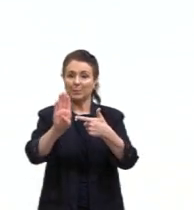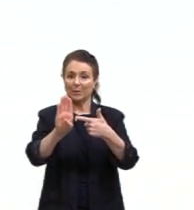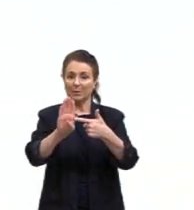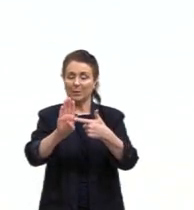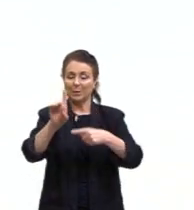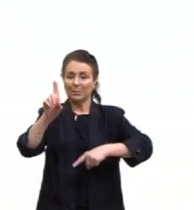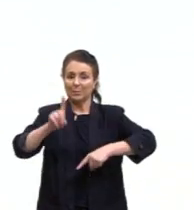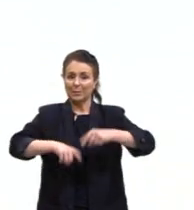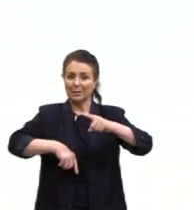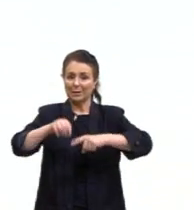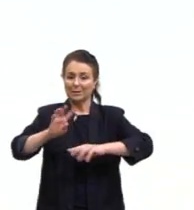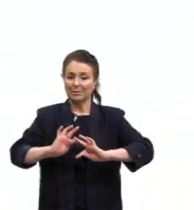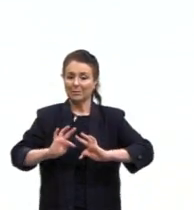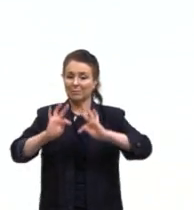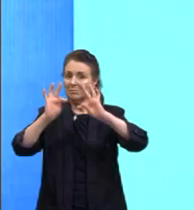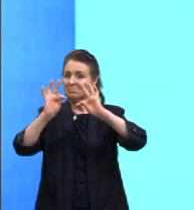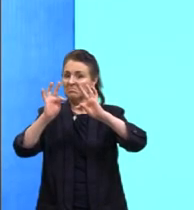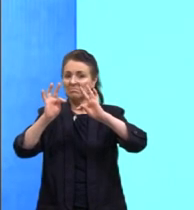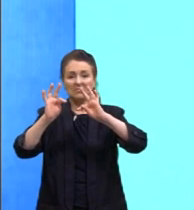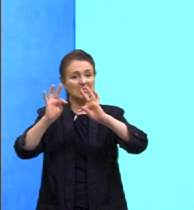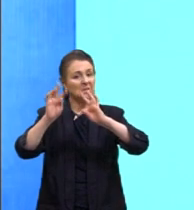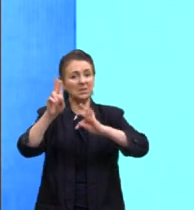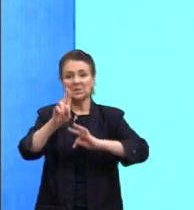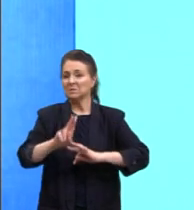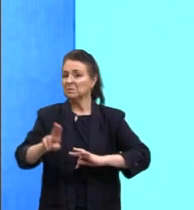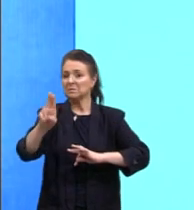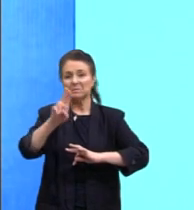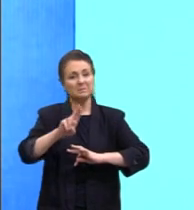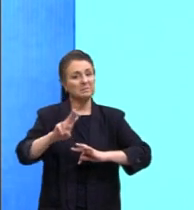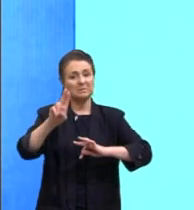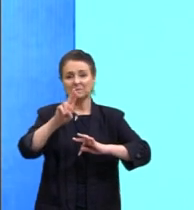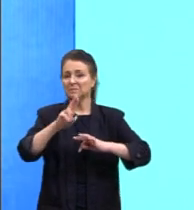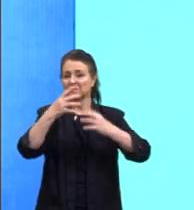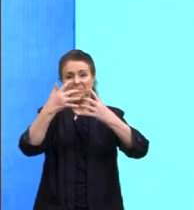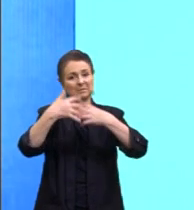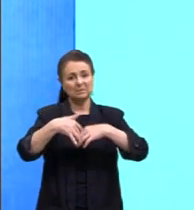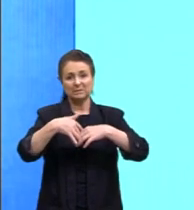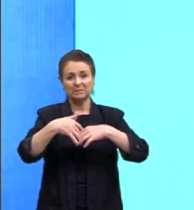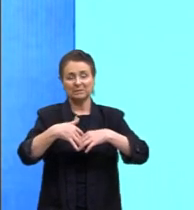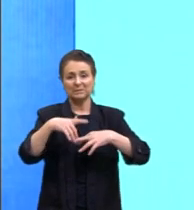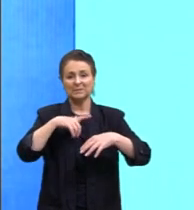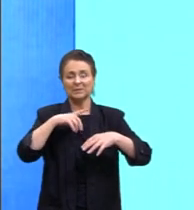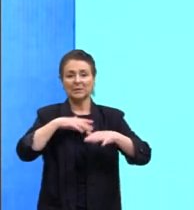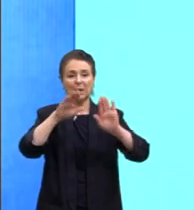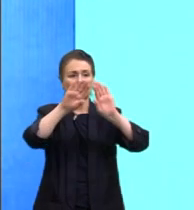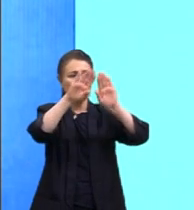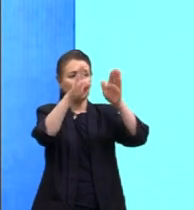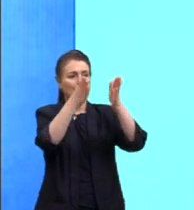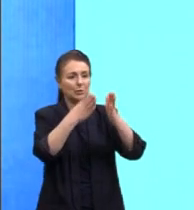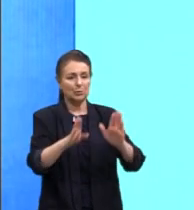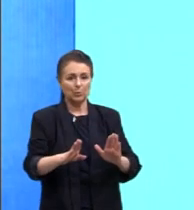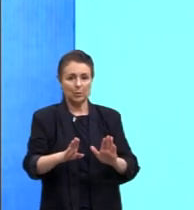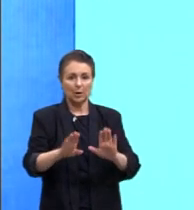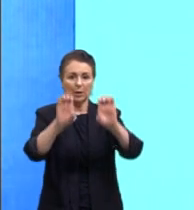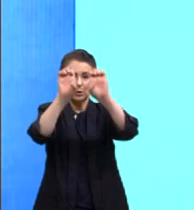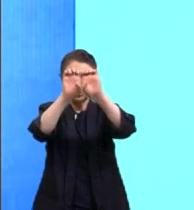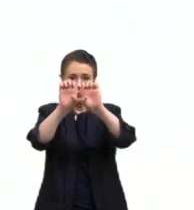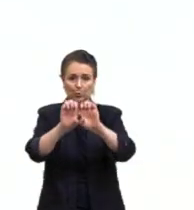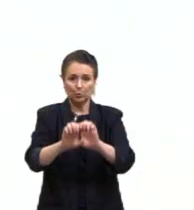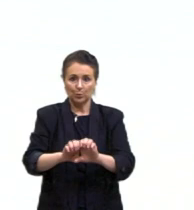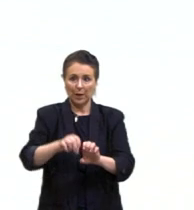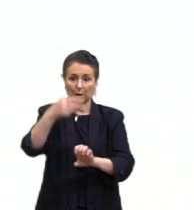técnica sem função utilitária. Então, quando nós temos ali uma escultura, uma estrutura vertical dupla,